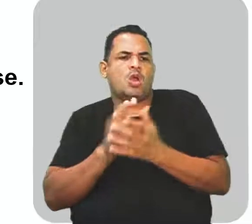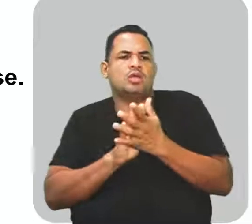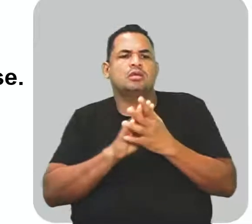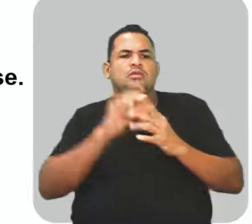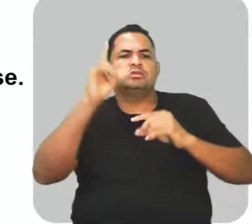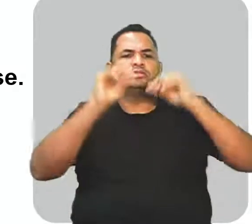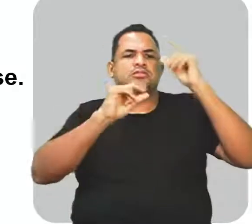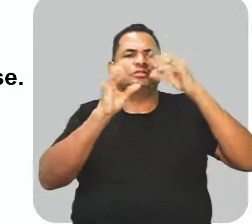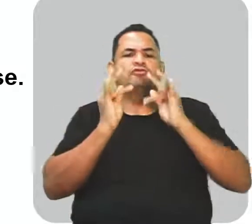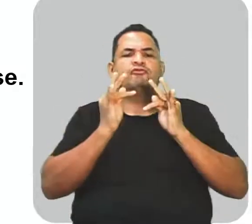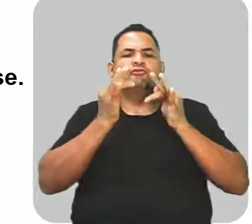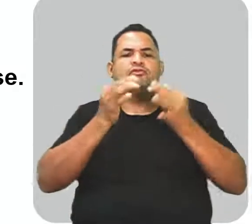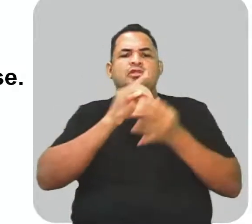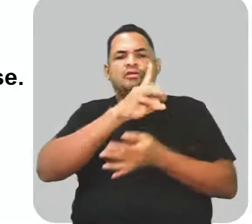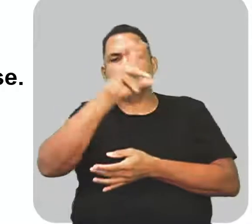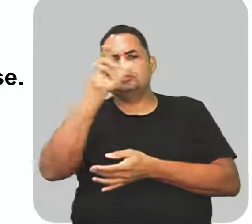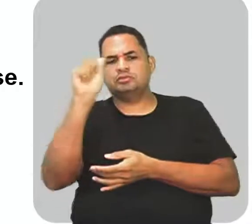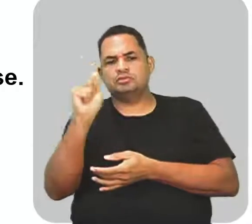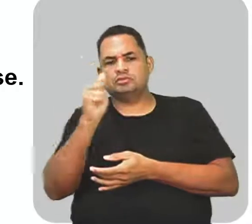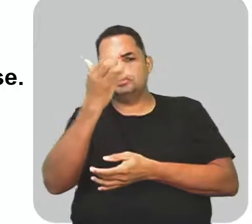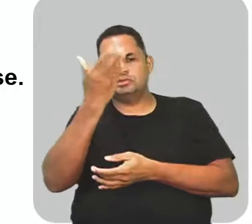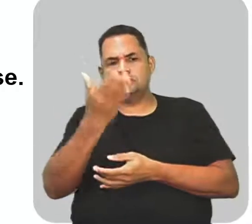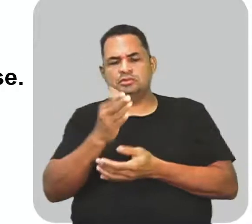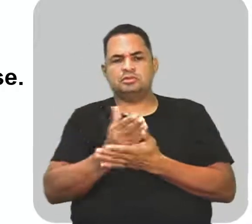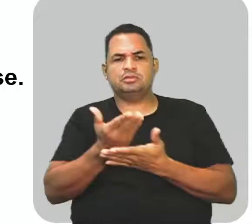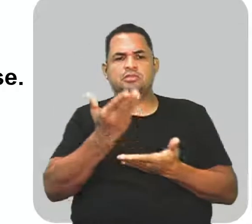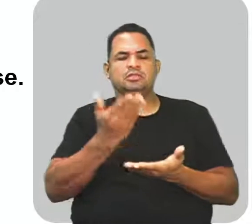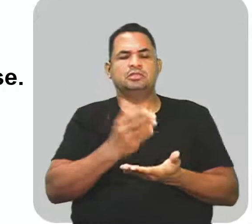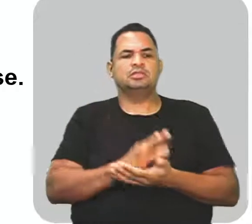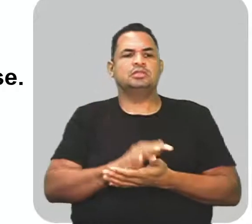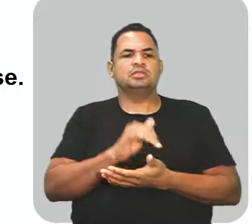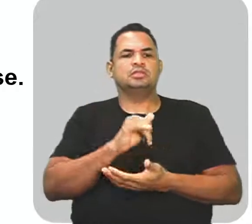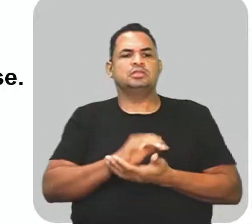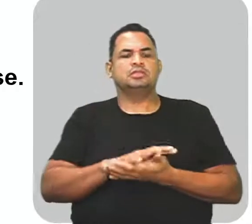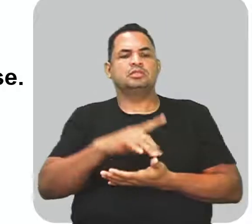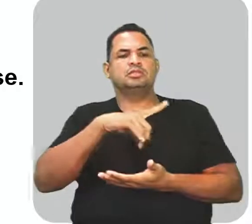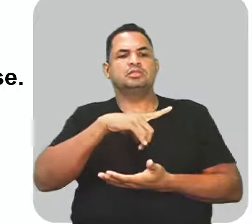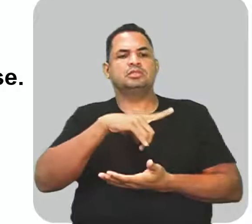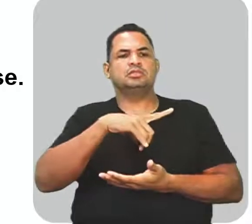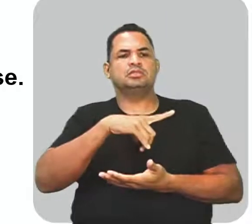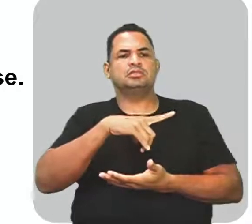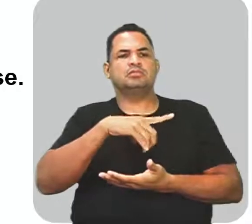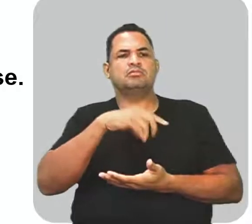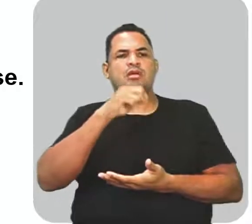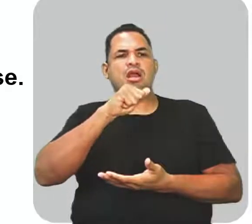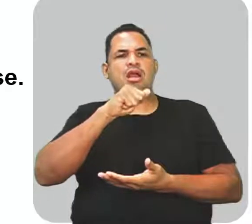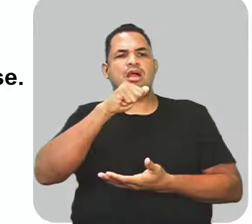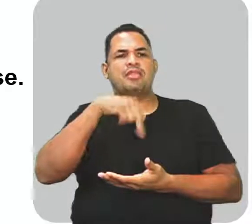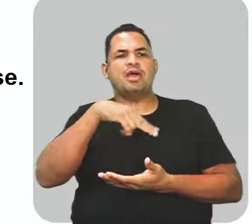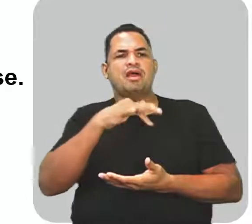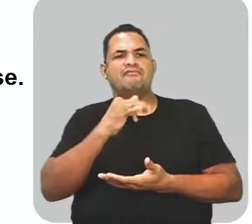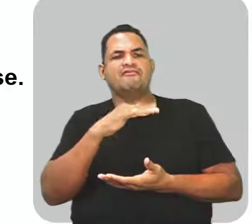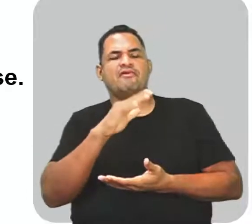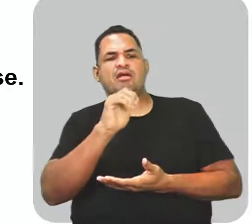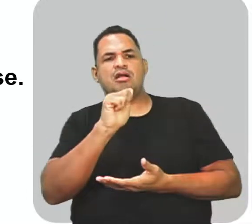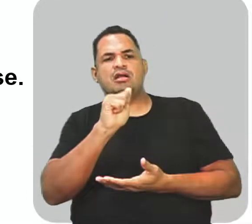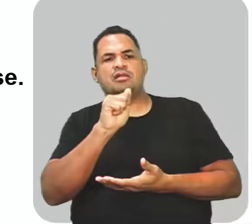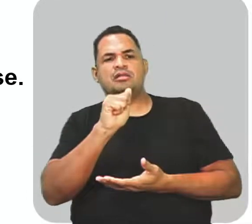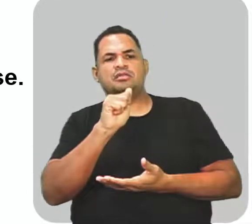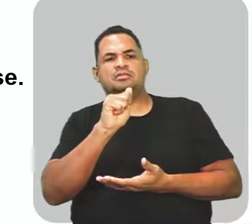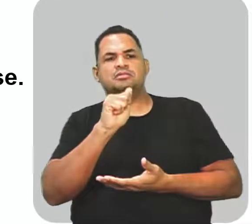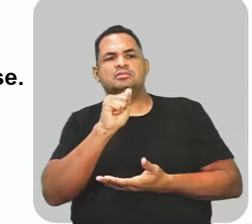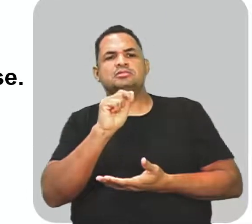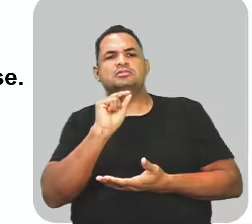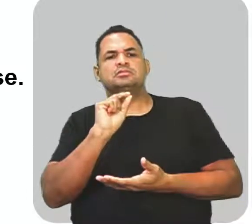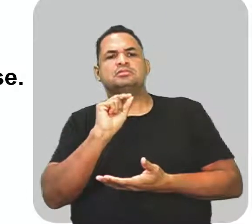do dia. Manuel Bandeira. Nós temos anáfora no início da frase, né? O que nós temos aqui no